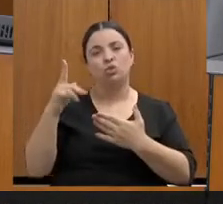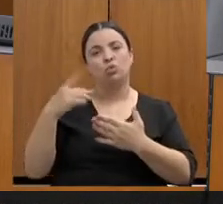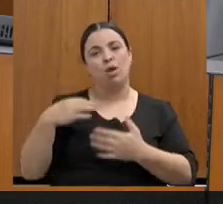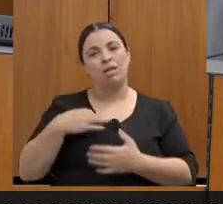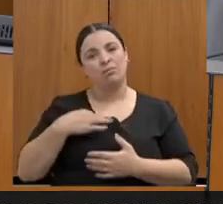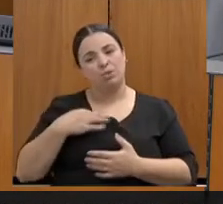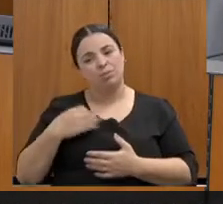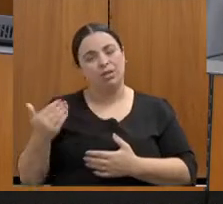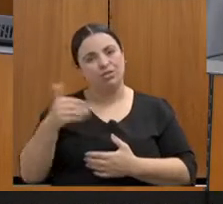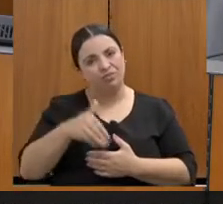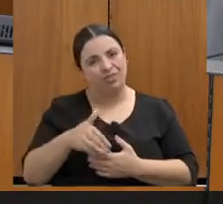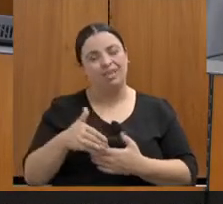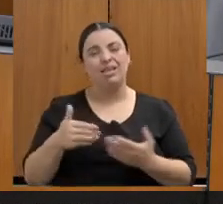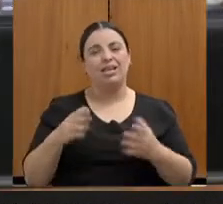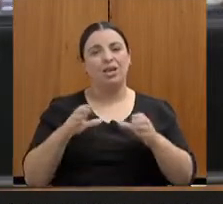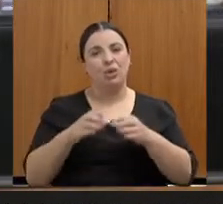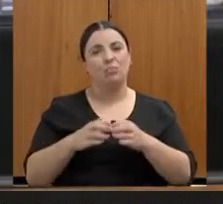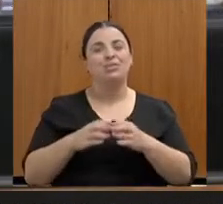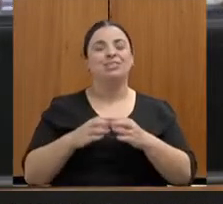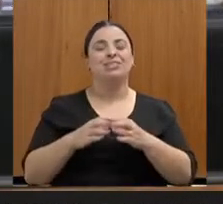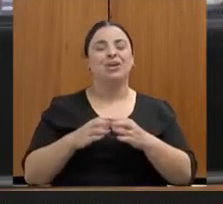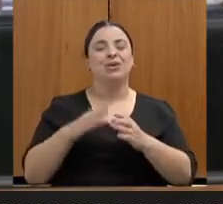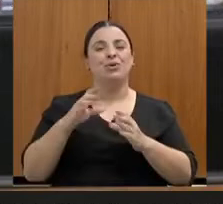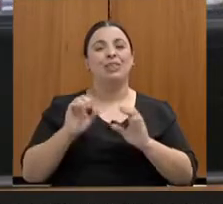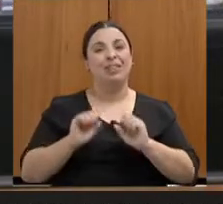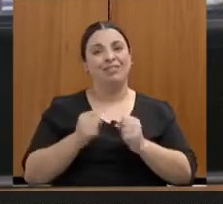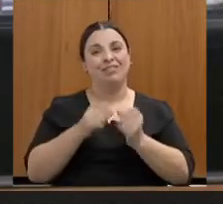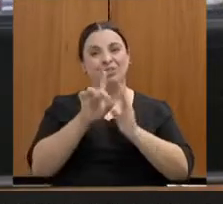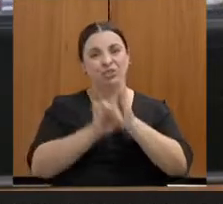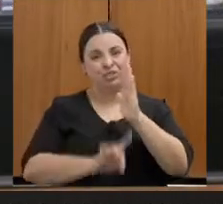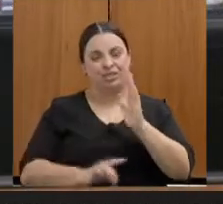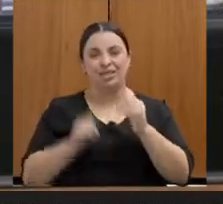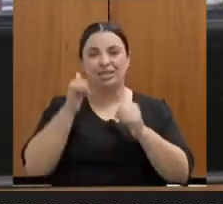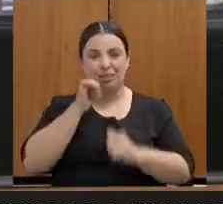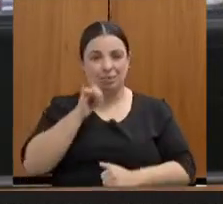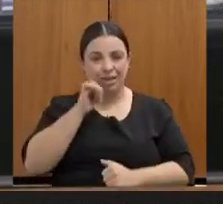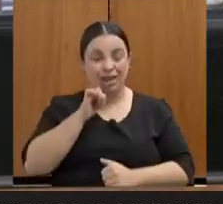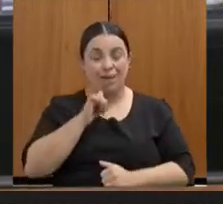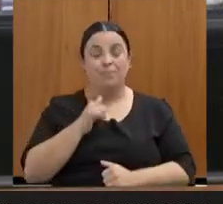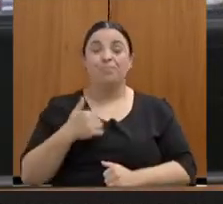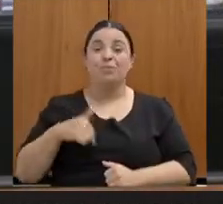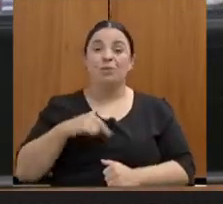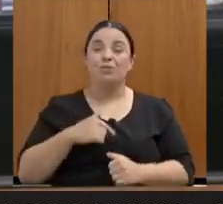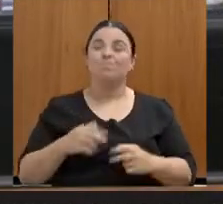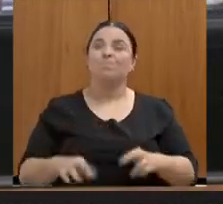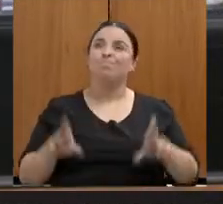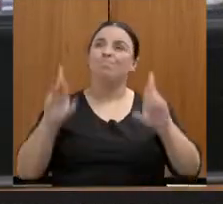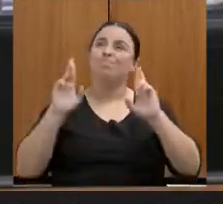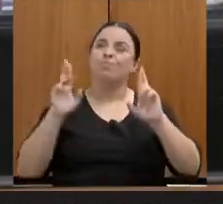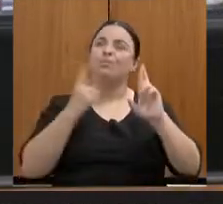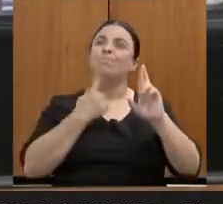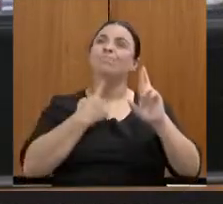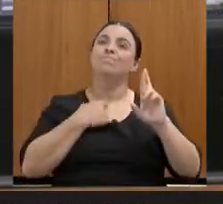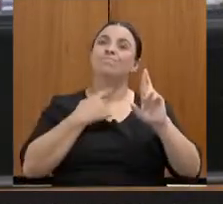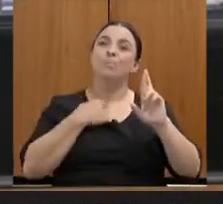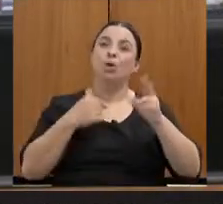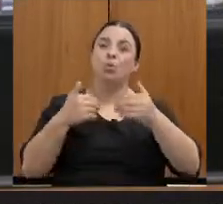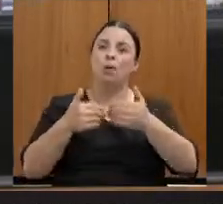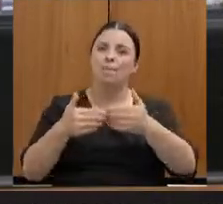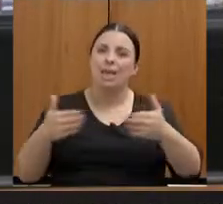Direitos da Mulher. Dizer que nós anseíamos por uma ampliação